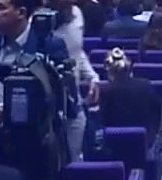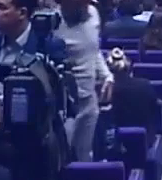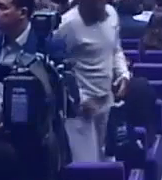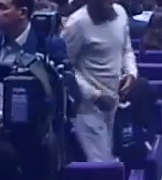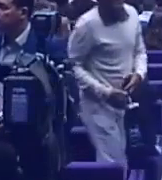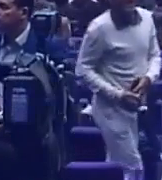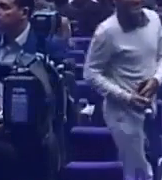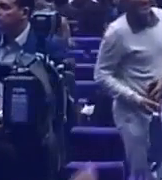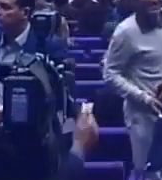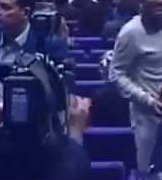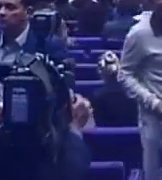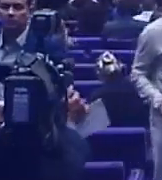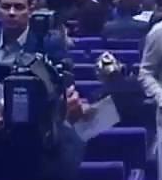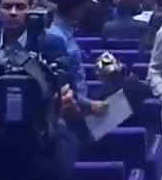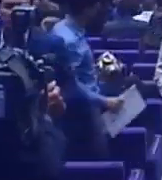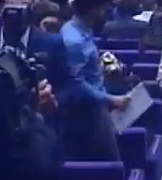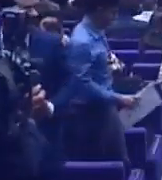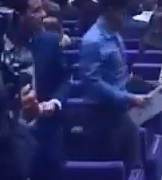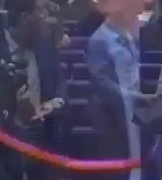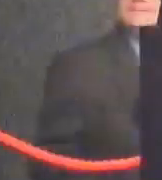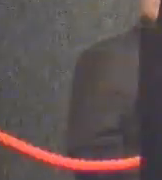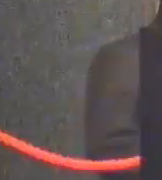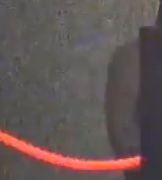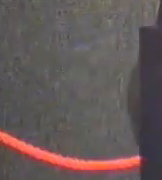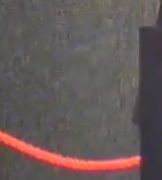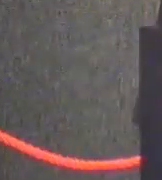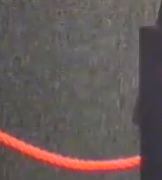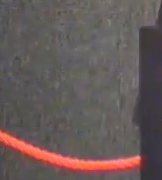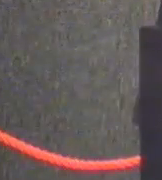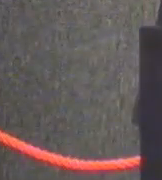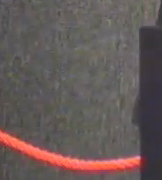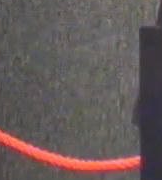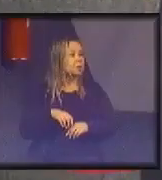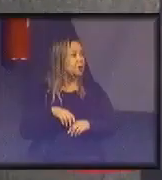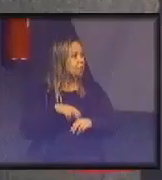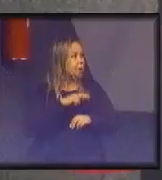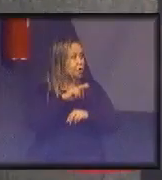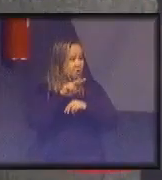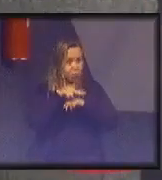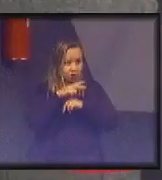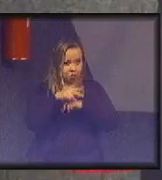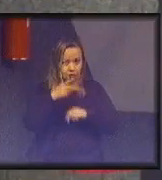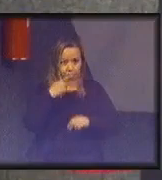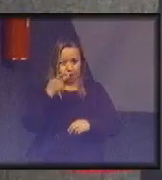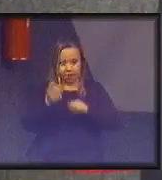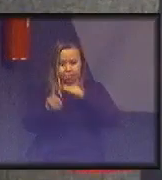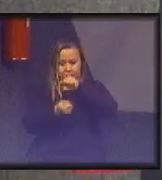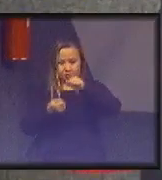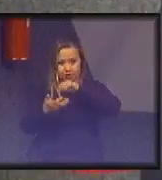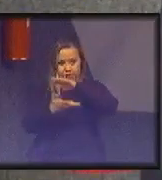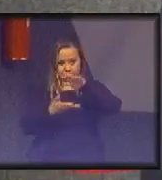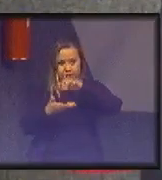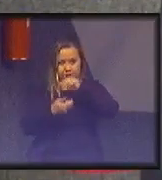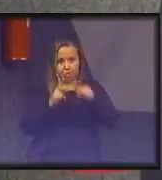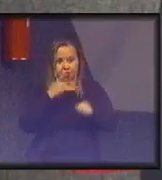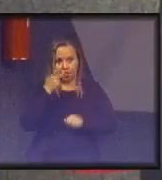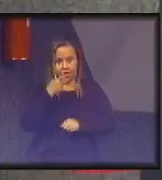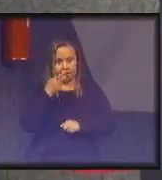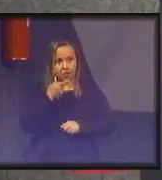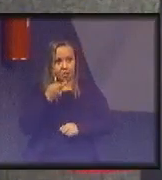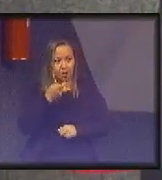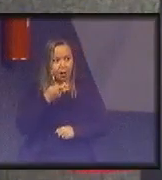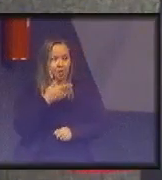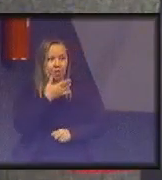E agora, para encerrar, nós ouviremos o consultor especialista em sustentabilidade, Fábio Feldman, que falará sobre a